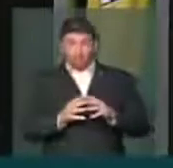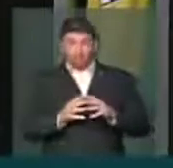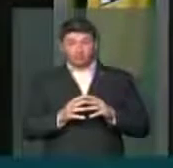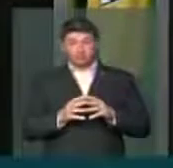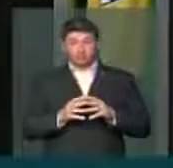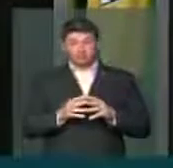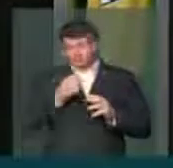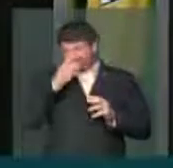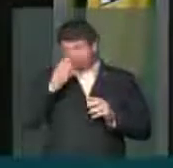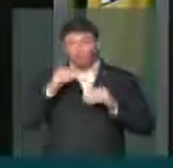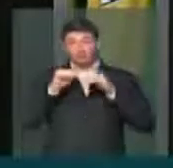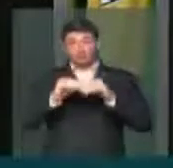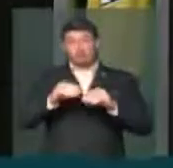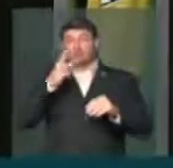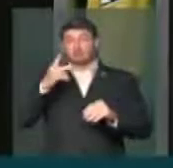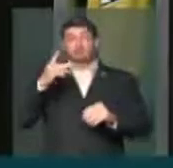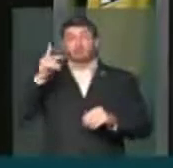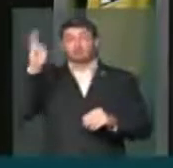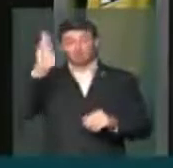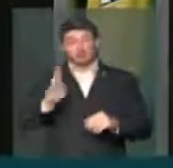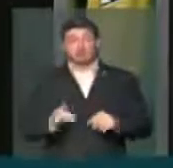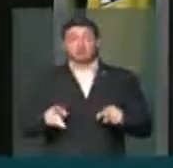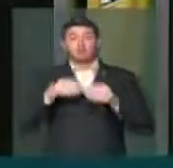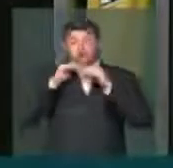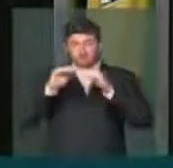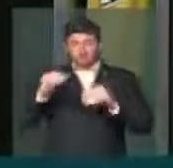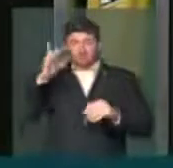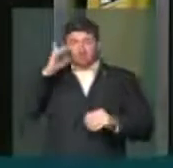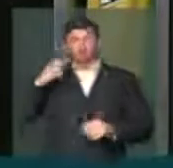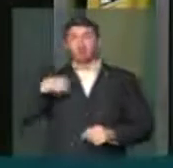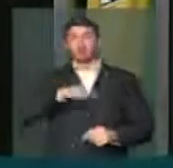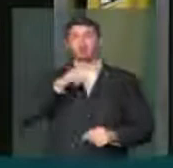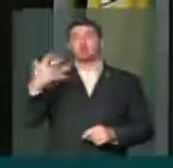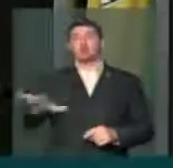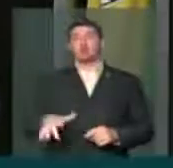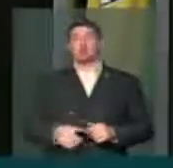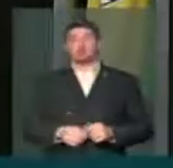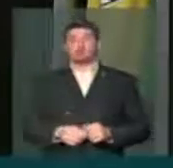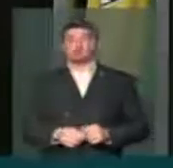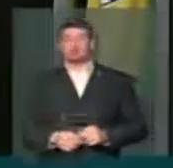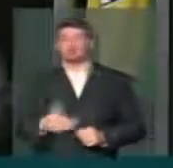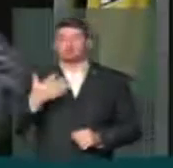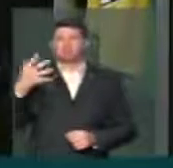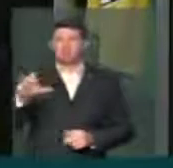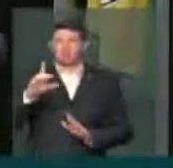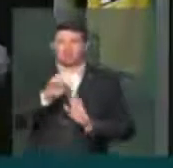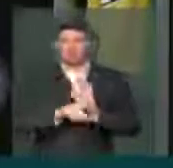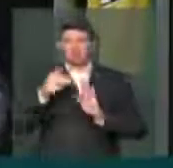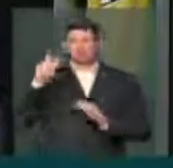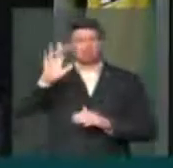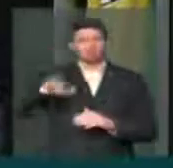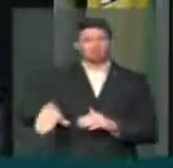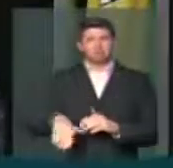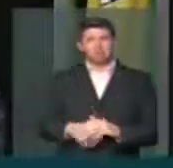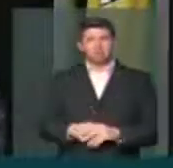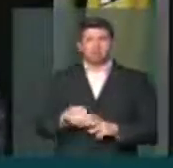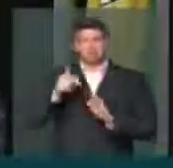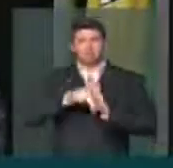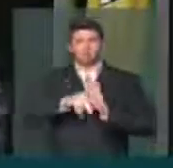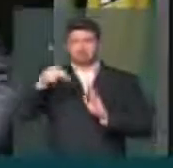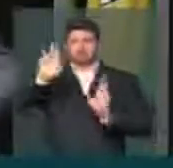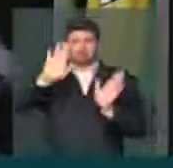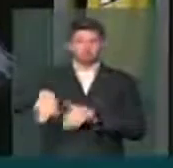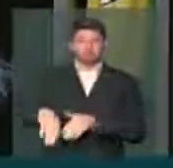e dissesse ao Brasil e à presidente Dilma nós não queremos. Nós rejeitamos os seus decretos, as suas portarias